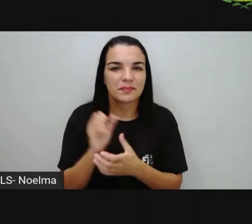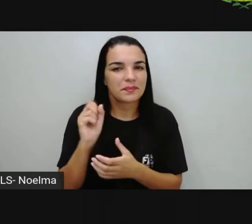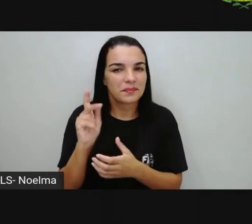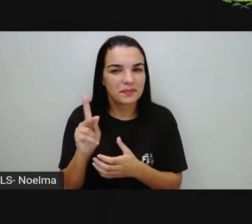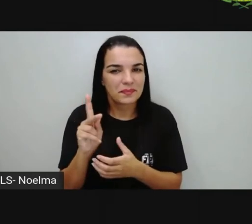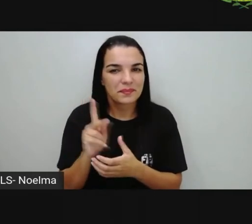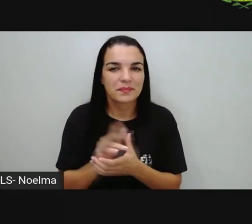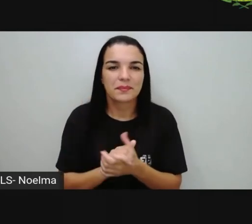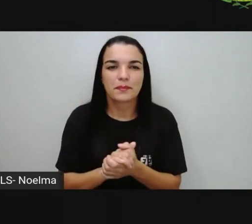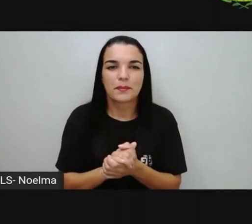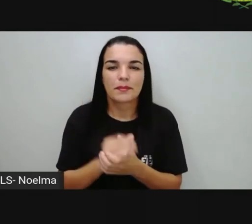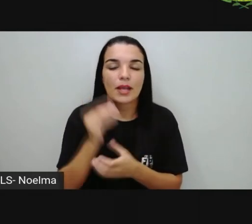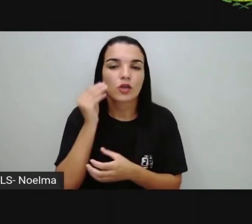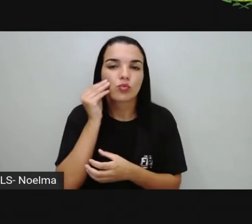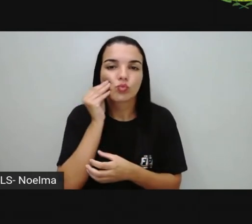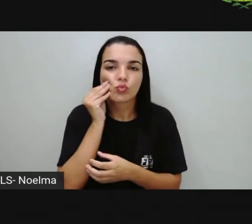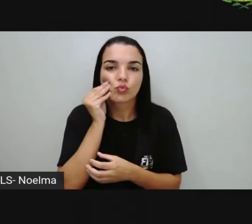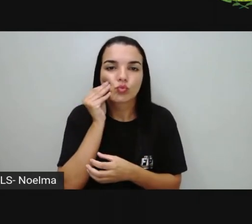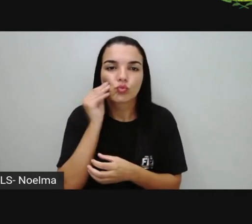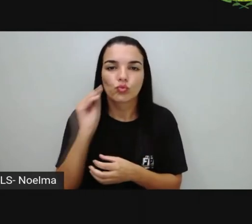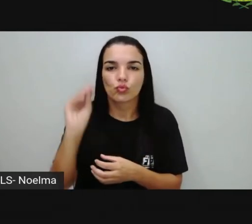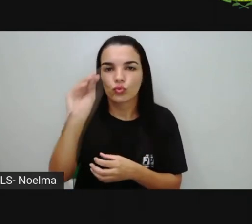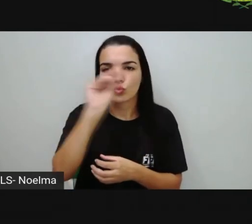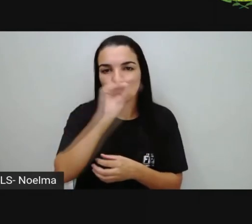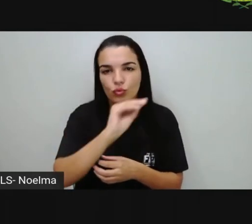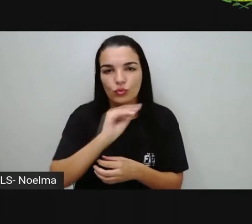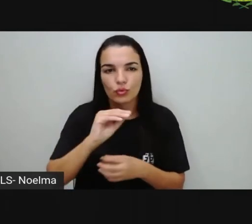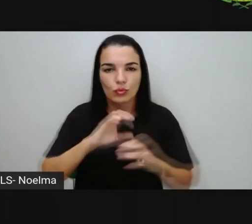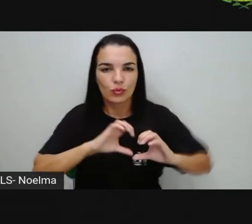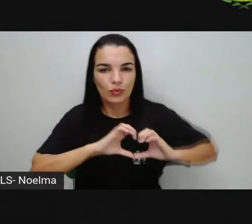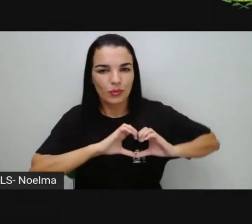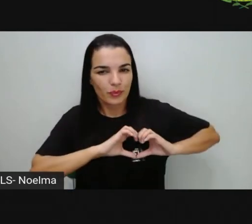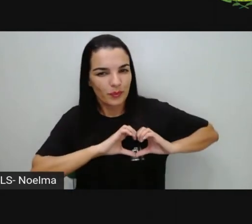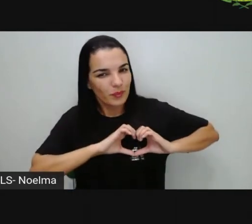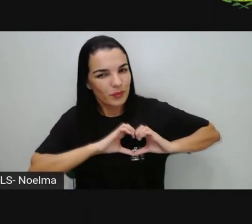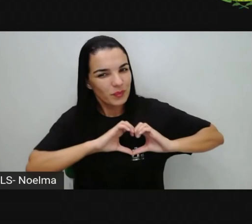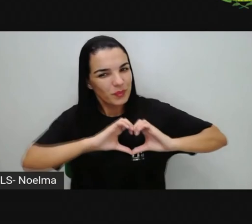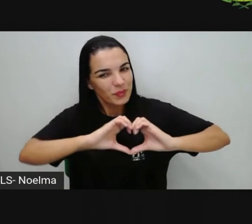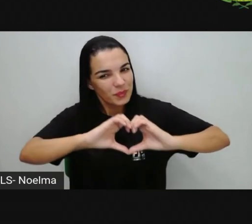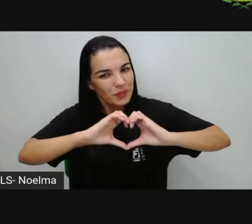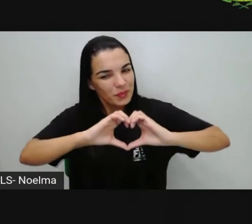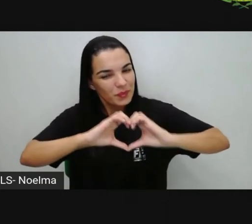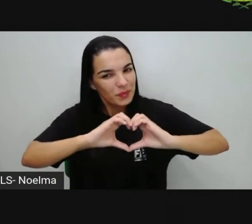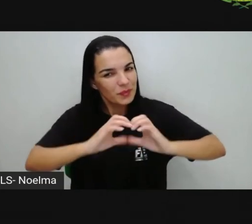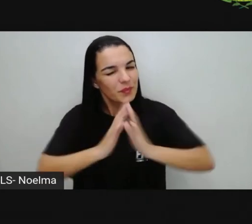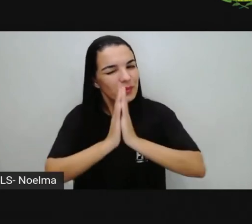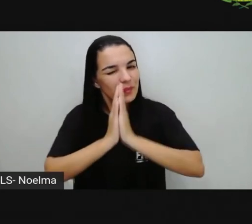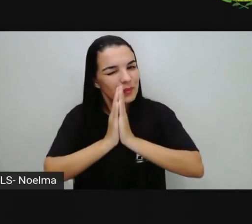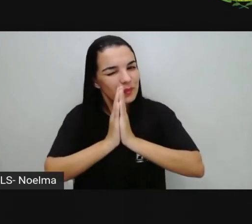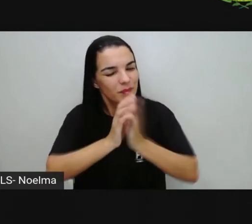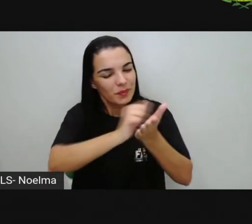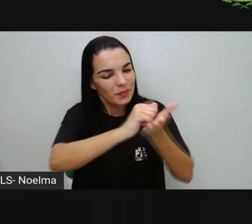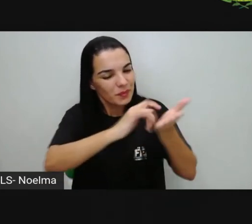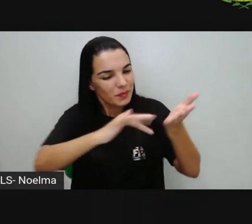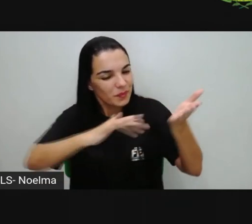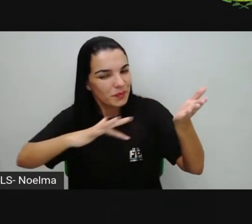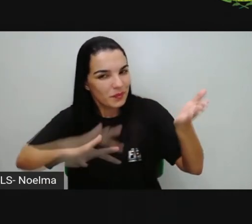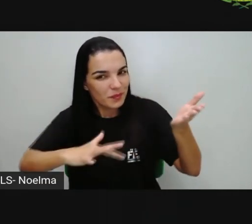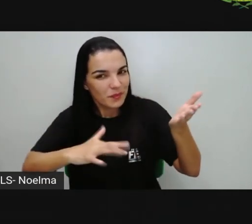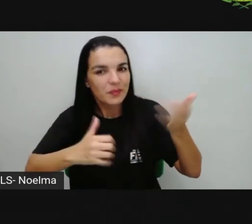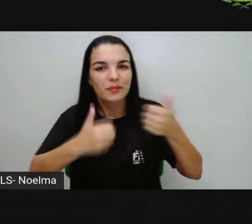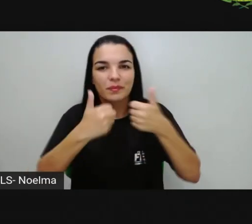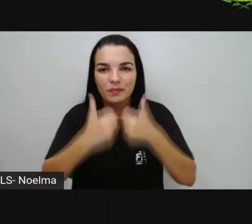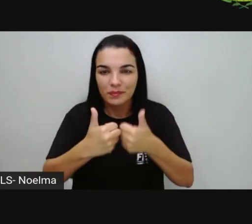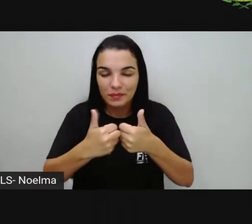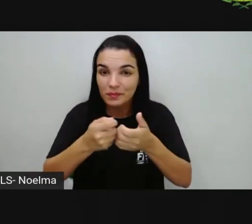Um beijo no coração de cada um de vocês. Realizem a atividade com muito capricho,